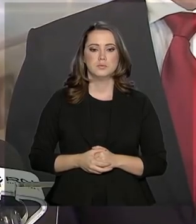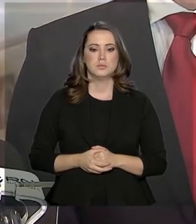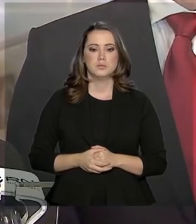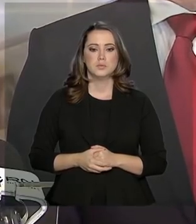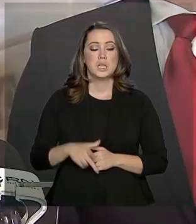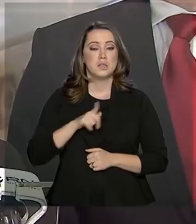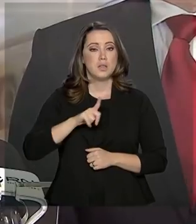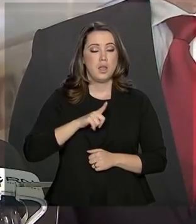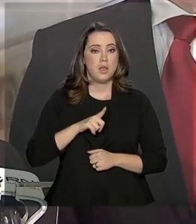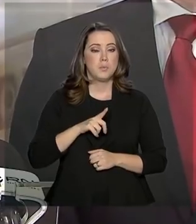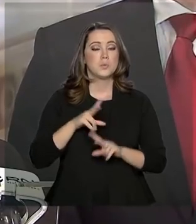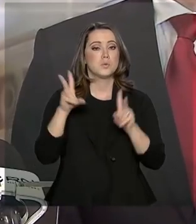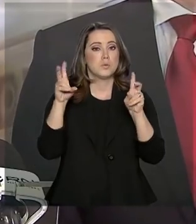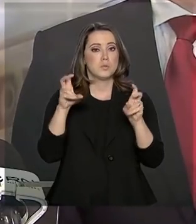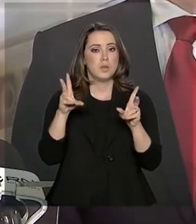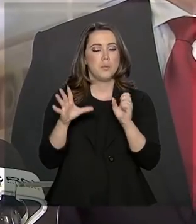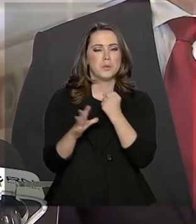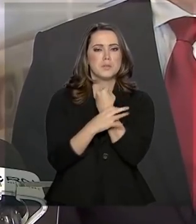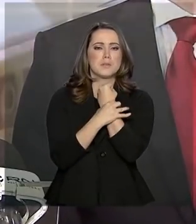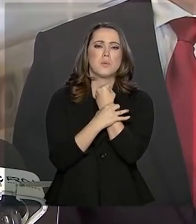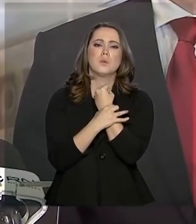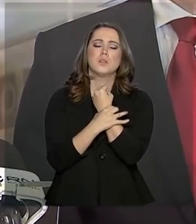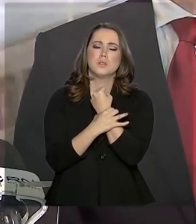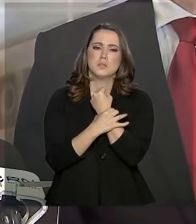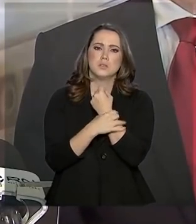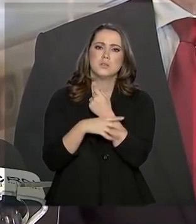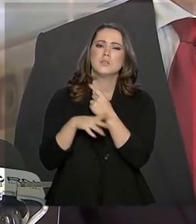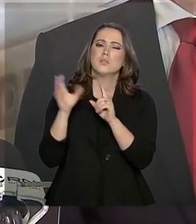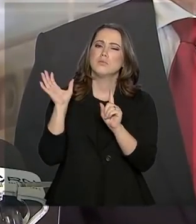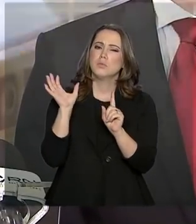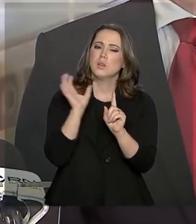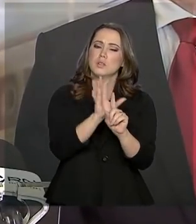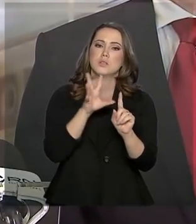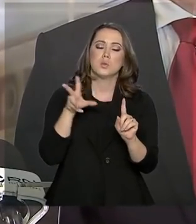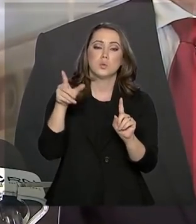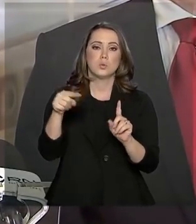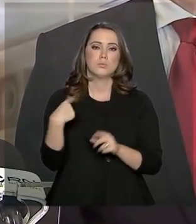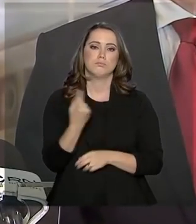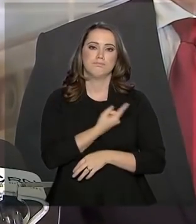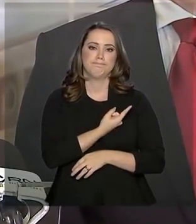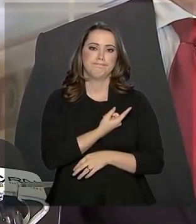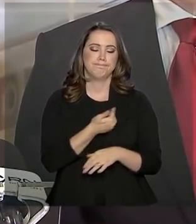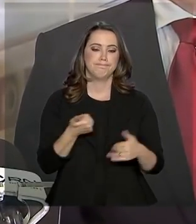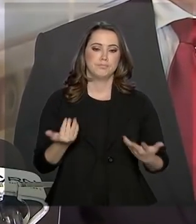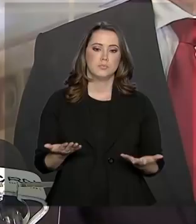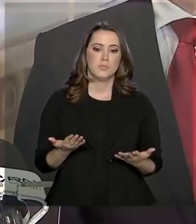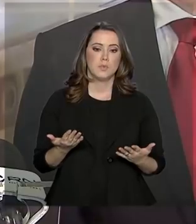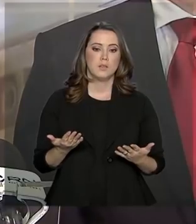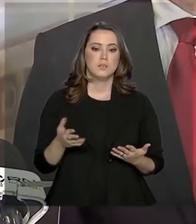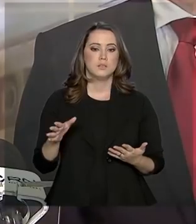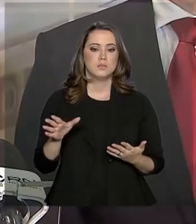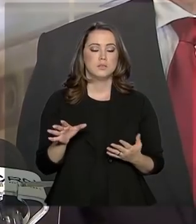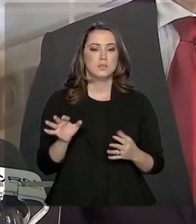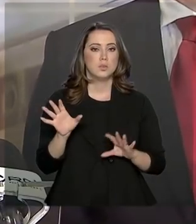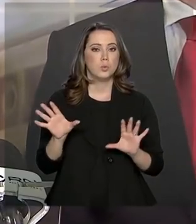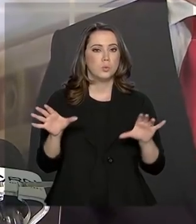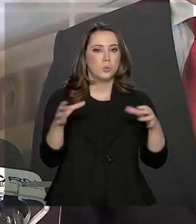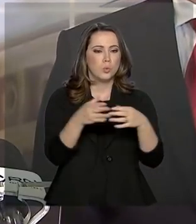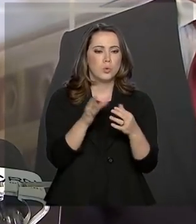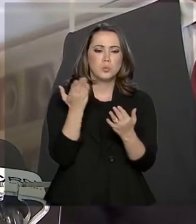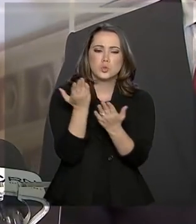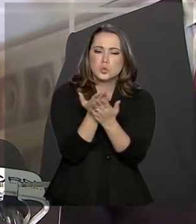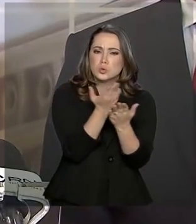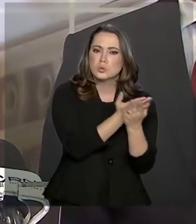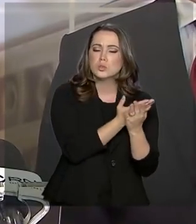Temos que tratar da questão da segurança pública, que afeta a todos. E daí o pacote que já foi